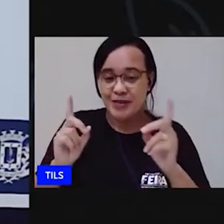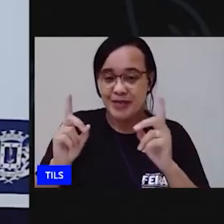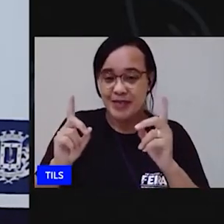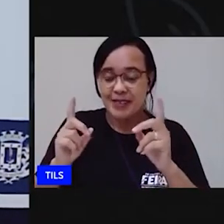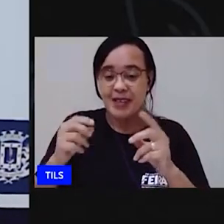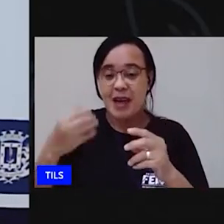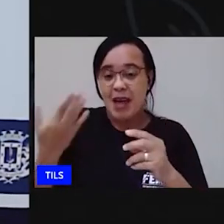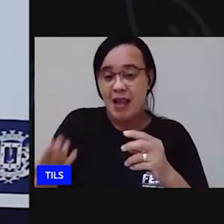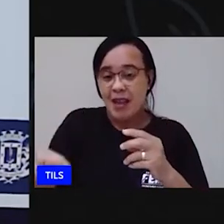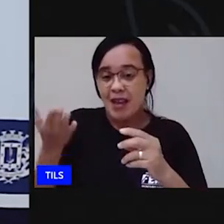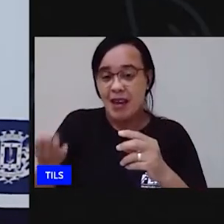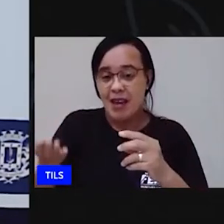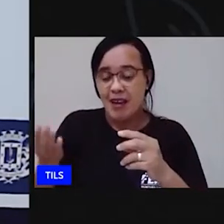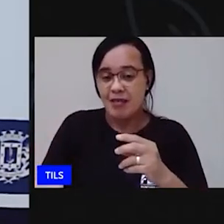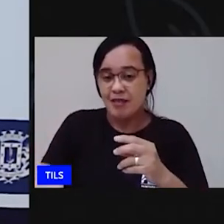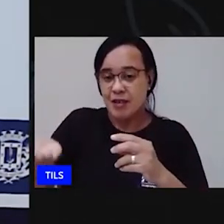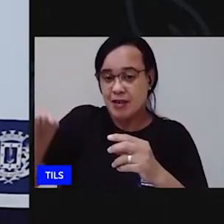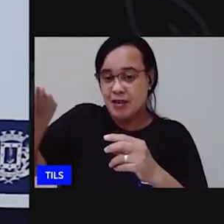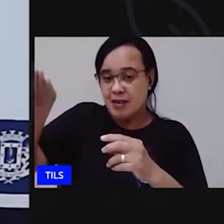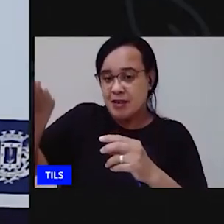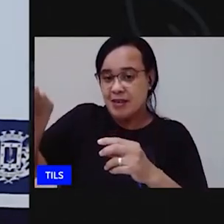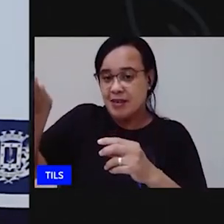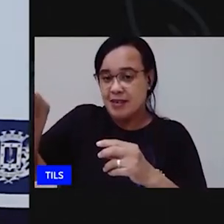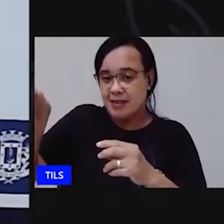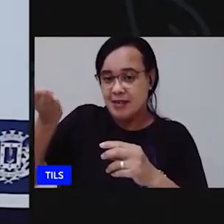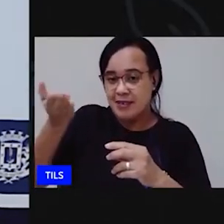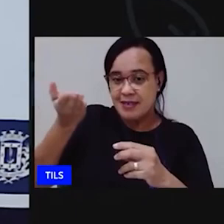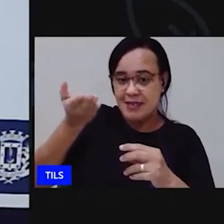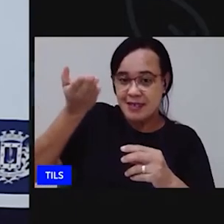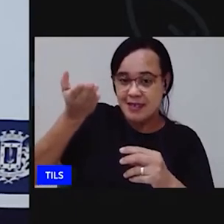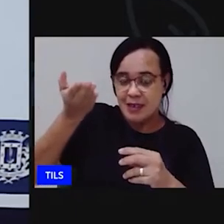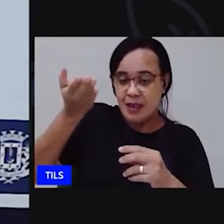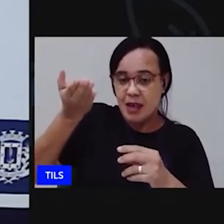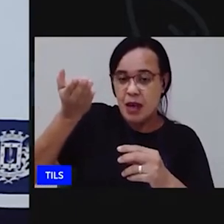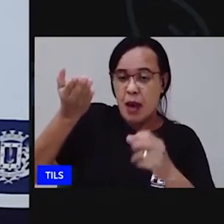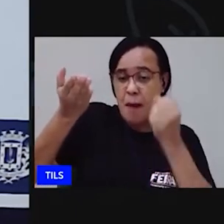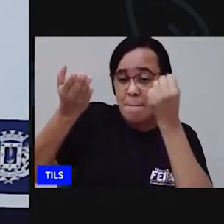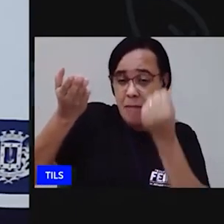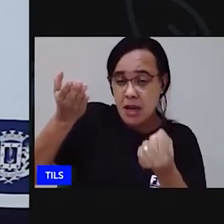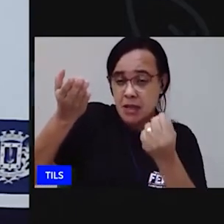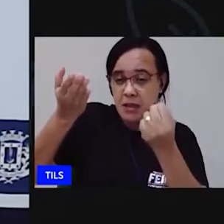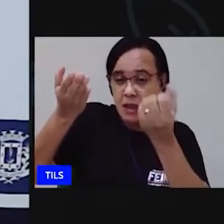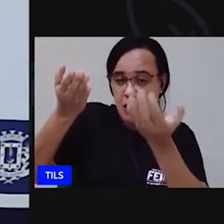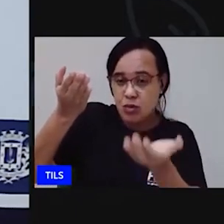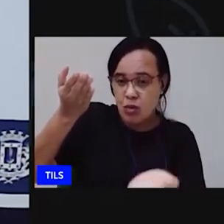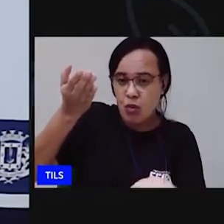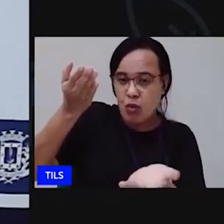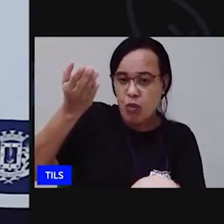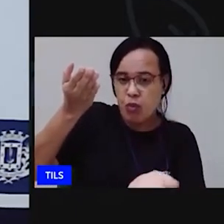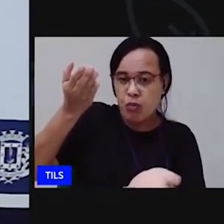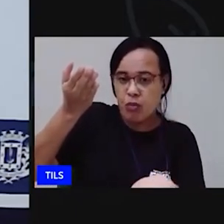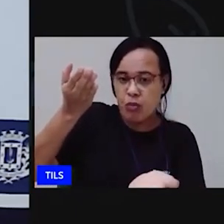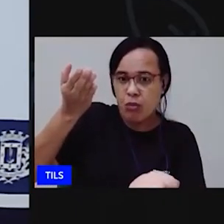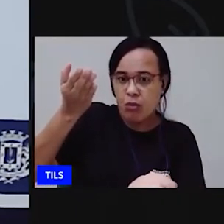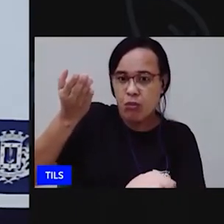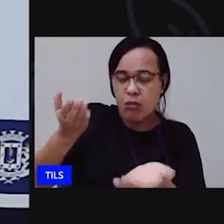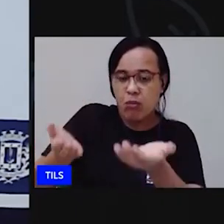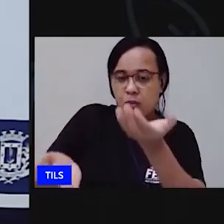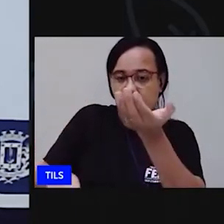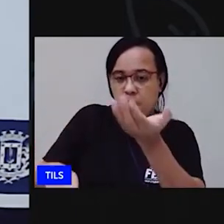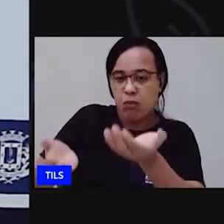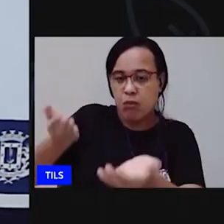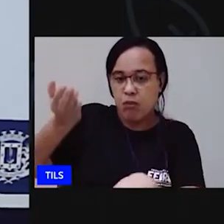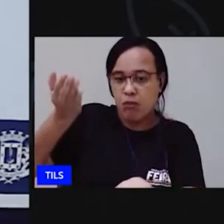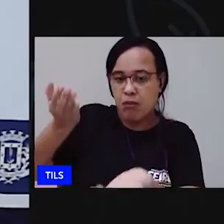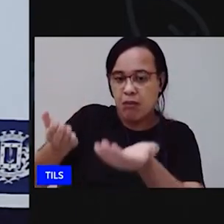e o objeto pesado vai descer. Tá? você pode separar